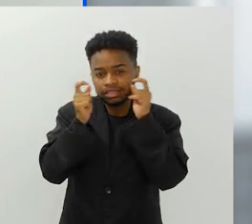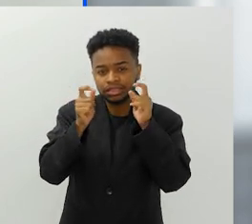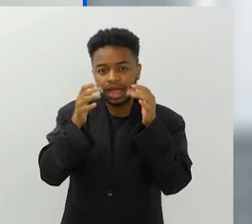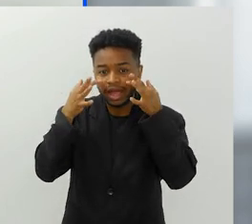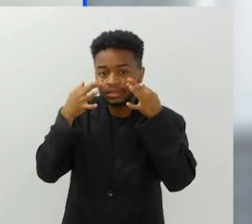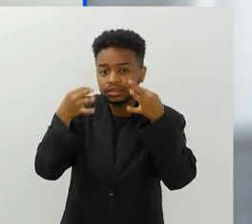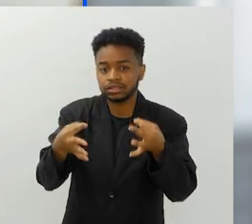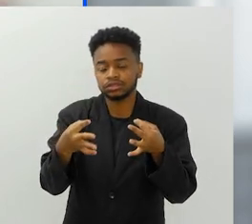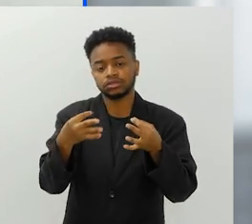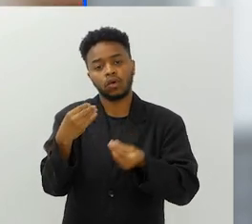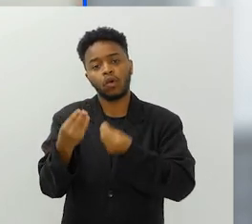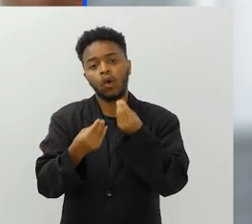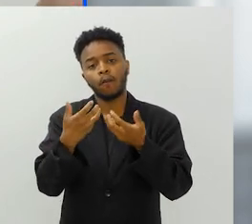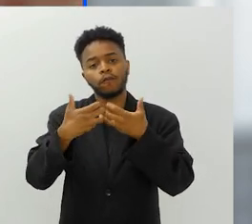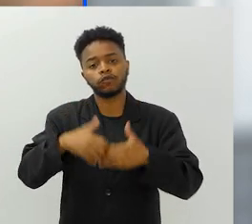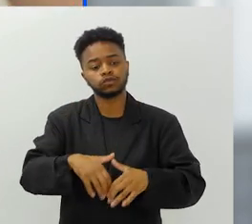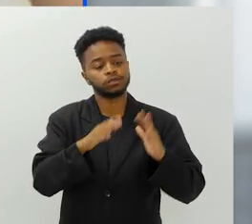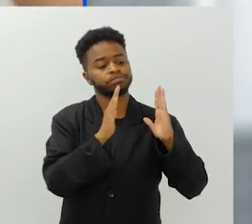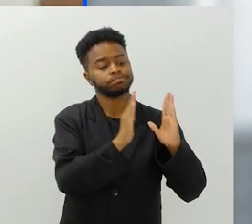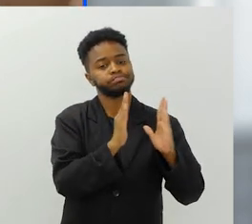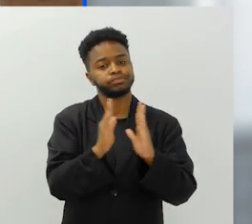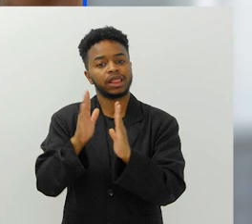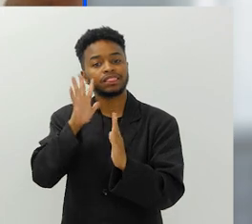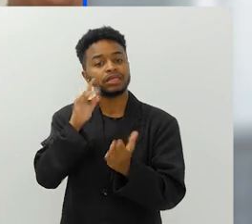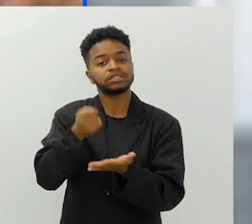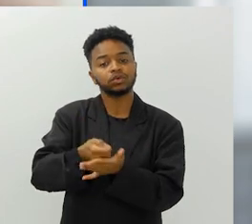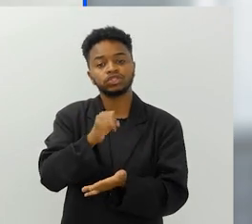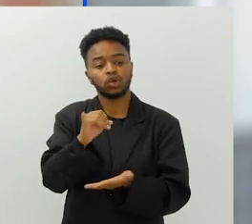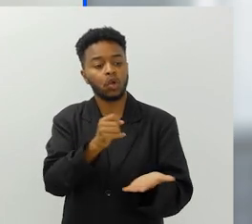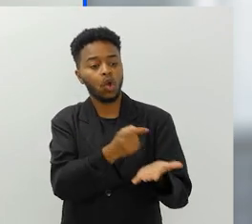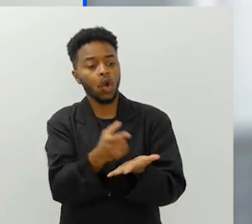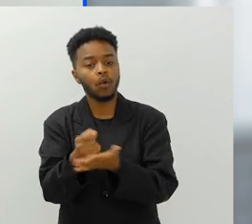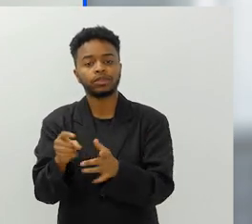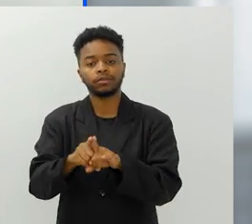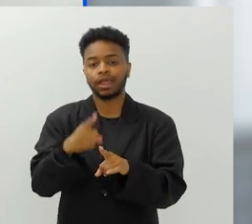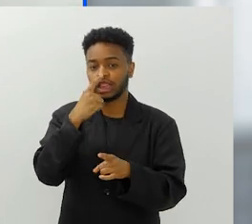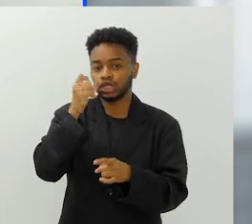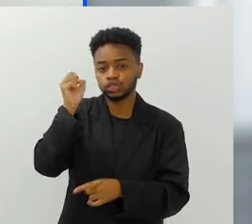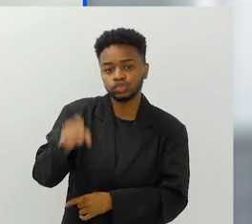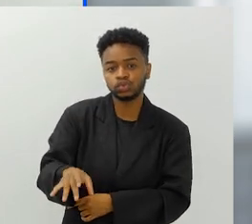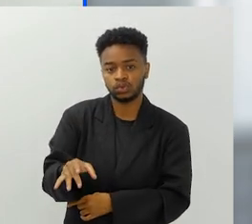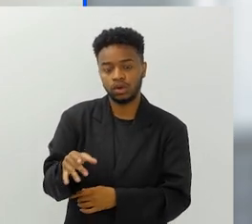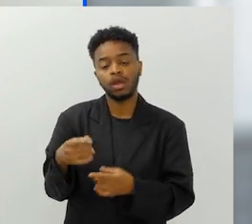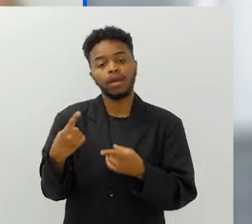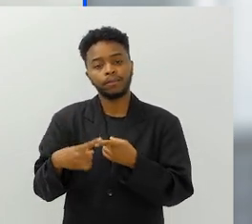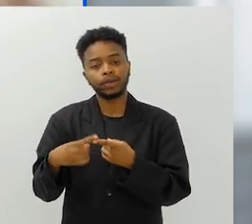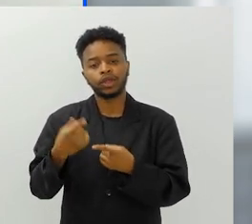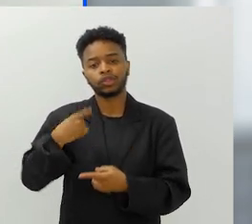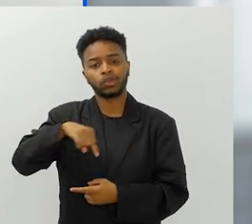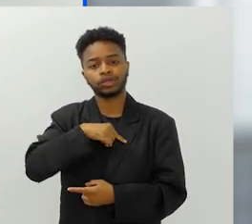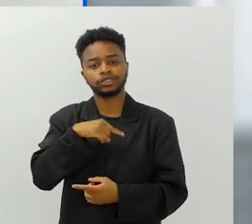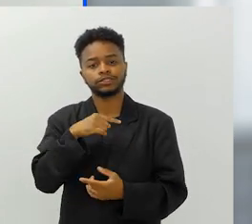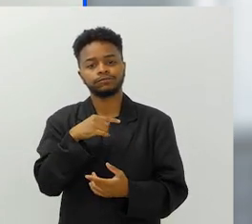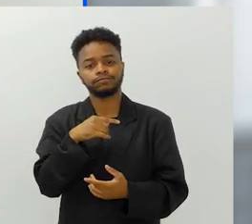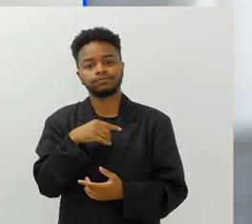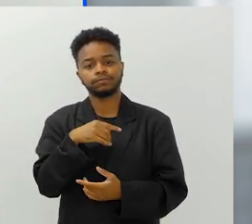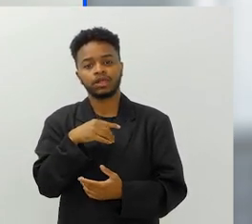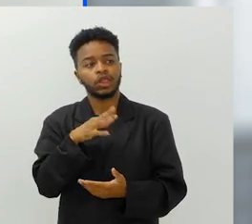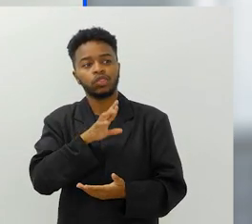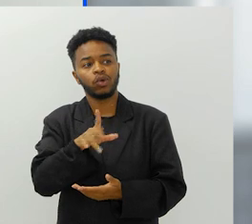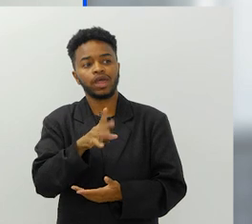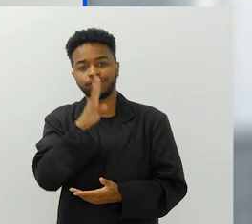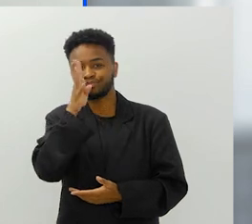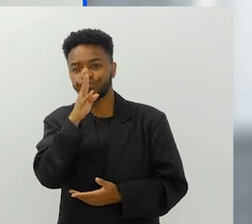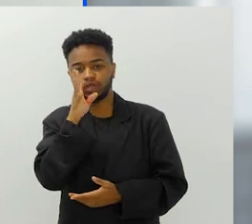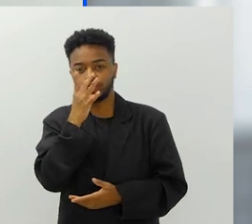ligados com essa cadeia de decisões de consumo e descarte que todos nós temos, né? A gente fica mais em cara o nosso lixo, né? Não